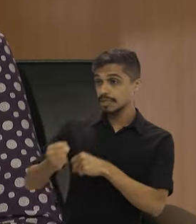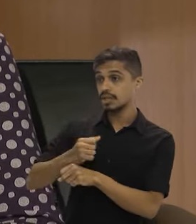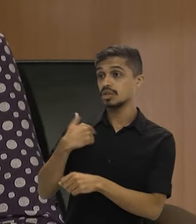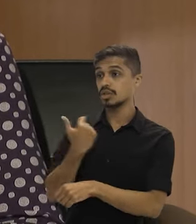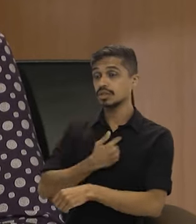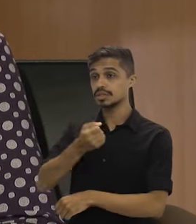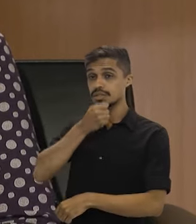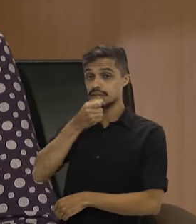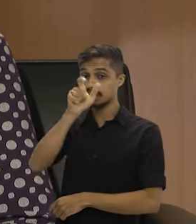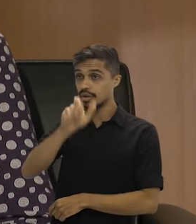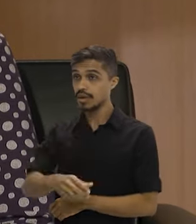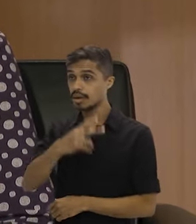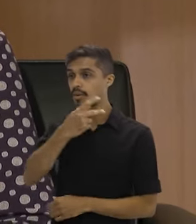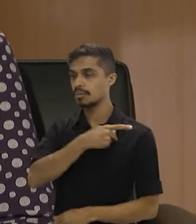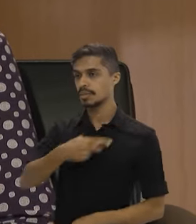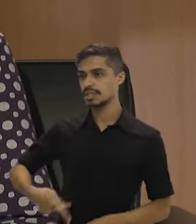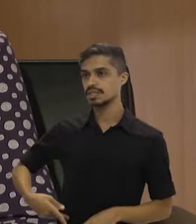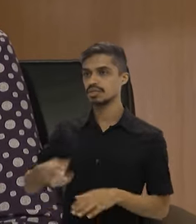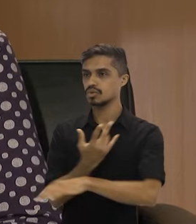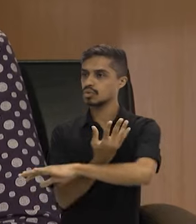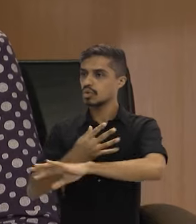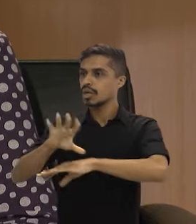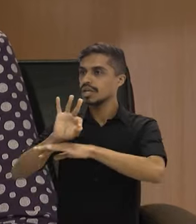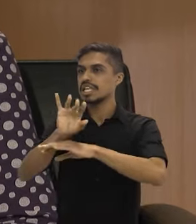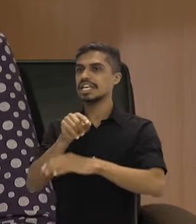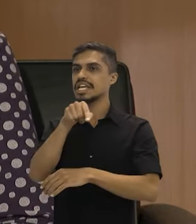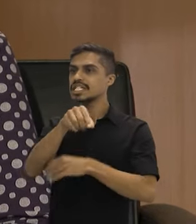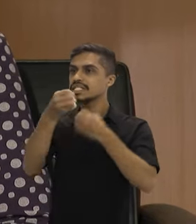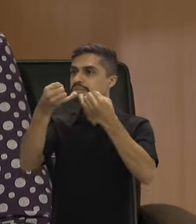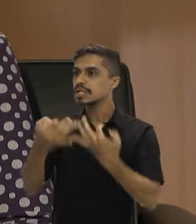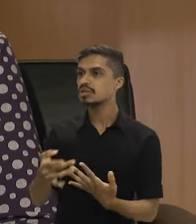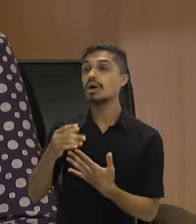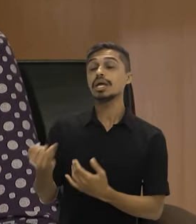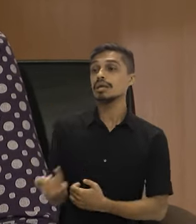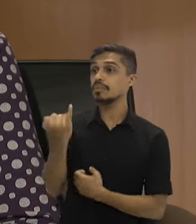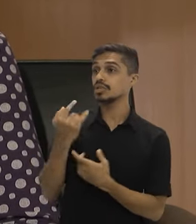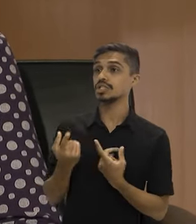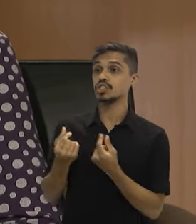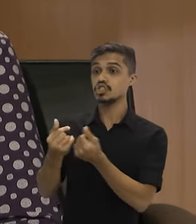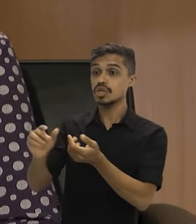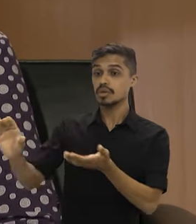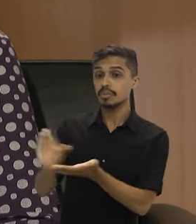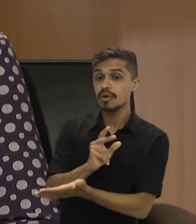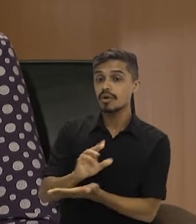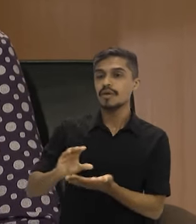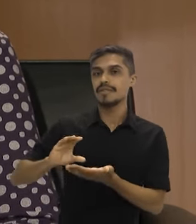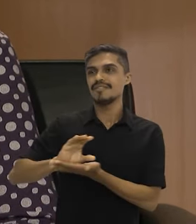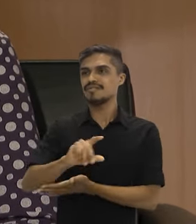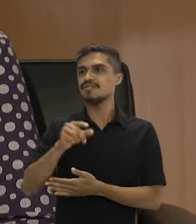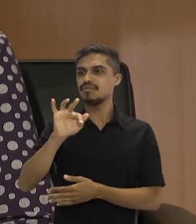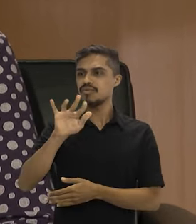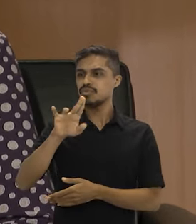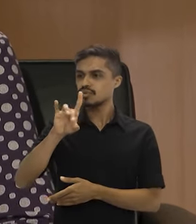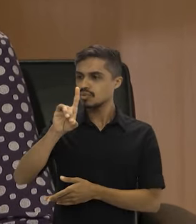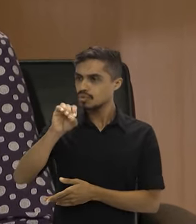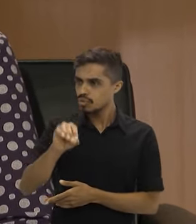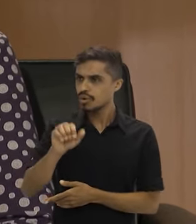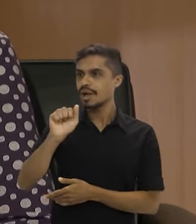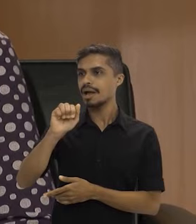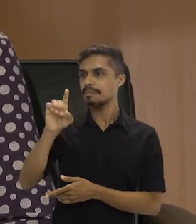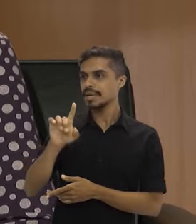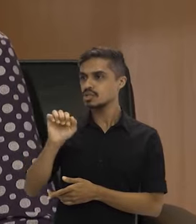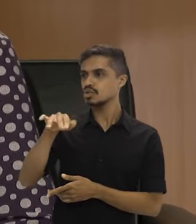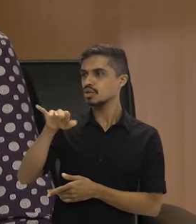presidente do IBAMA e ele destacou a importância do Fundo Amazônia na compra de equipamentos para prevenção de fogo,